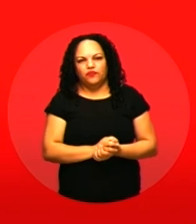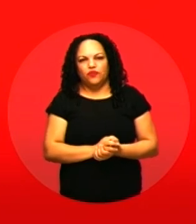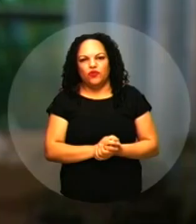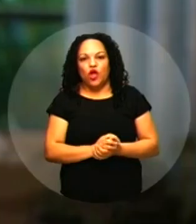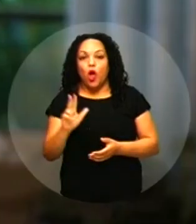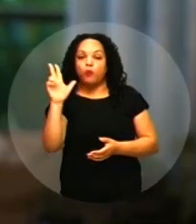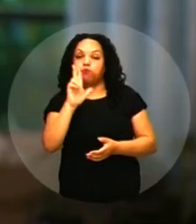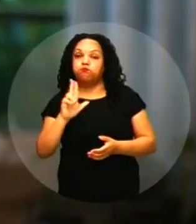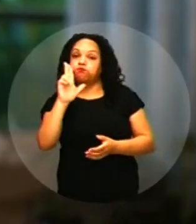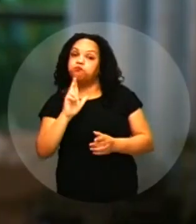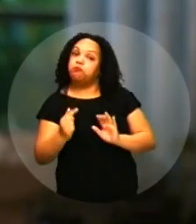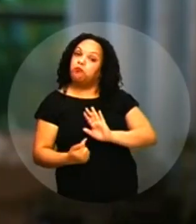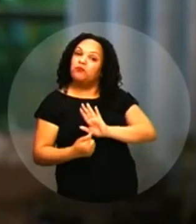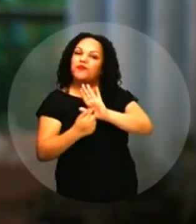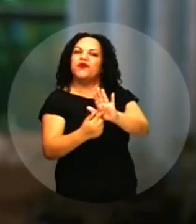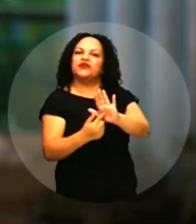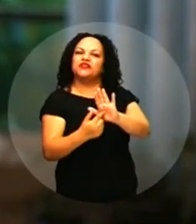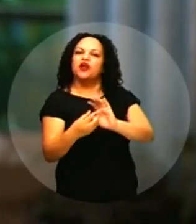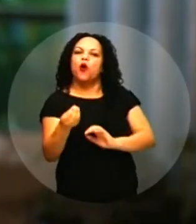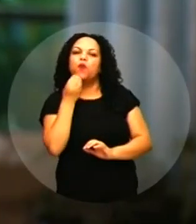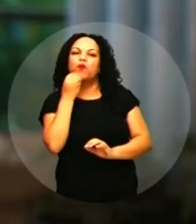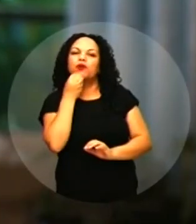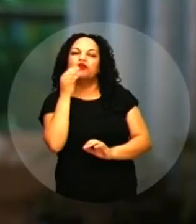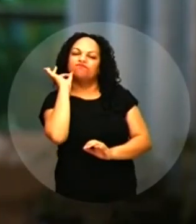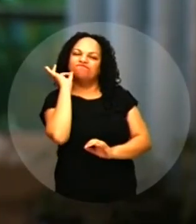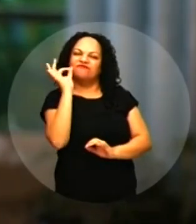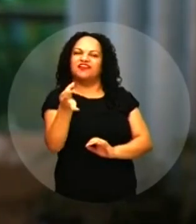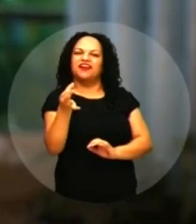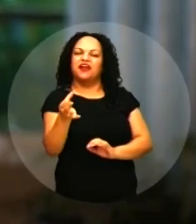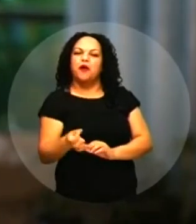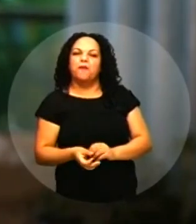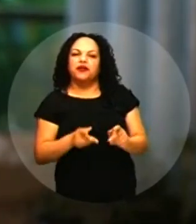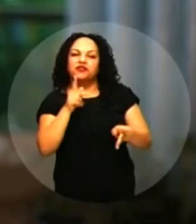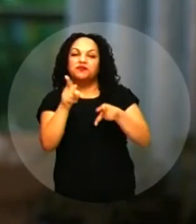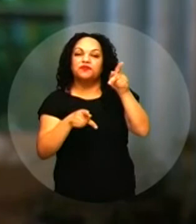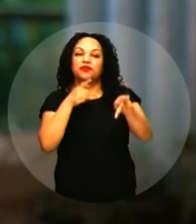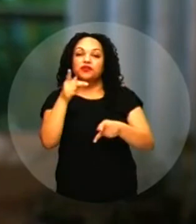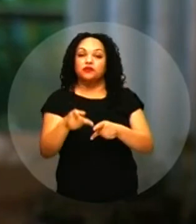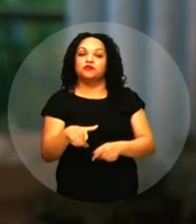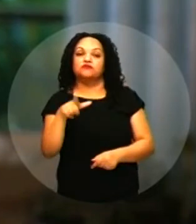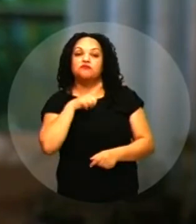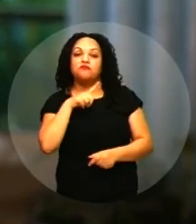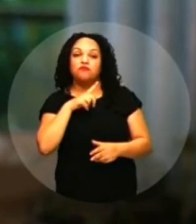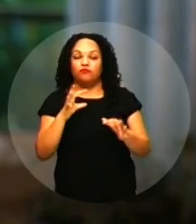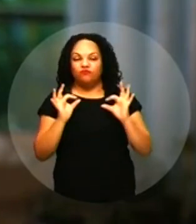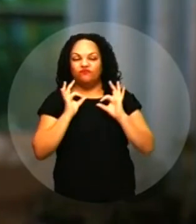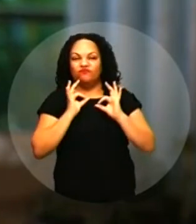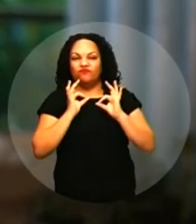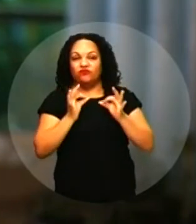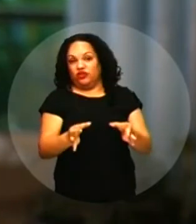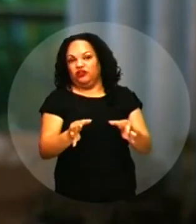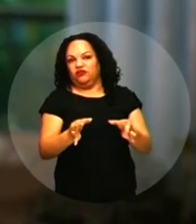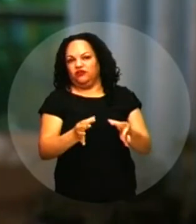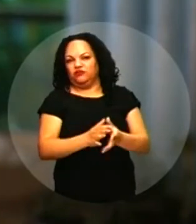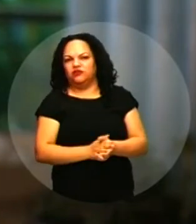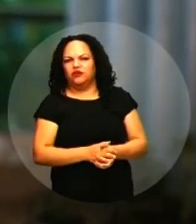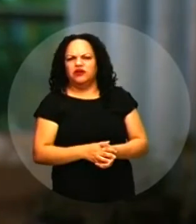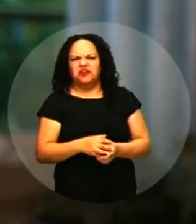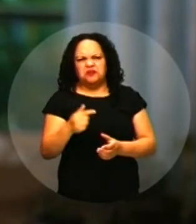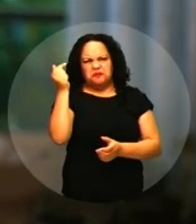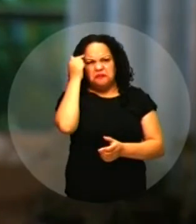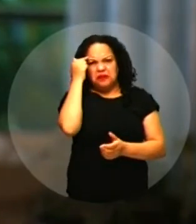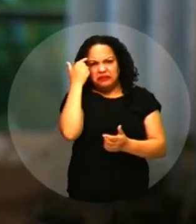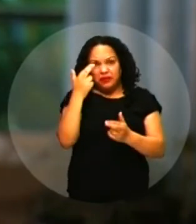Lula Lula representa a alternativa certa Para o nosso povo voltar a ter dignidade Mesmo que a gente não